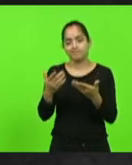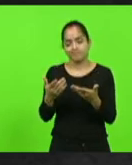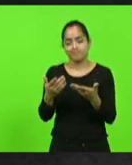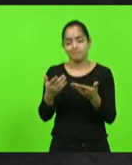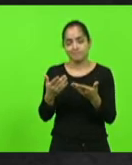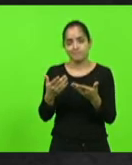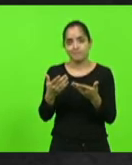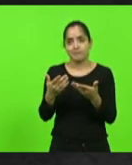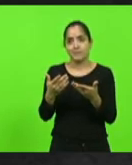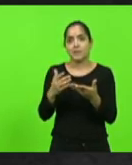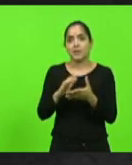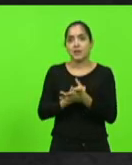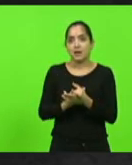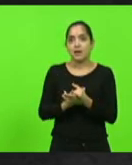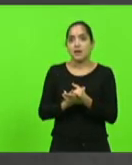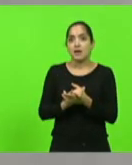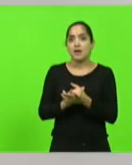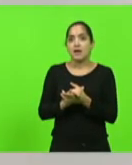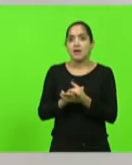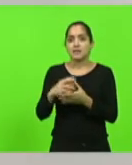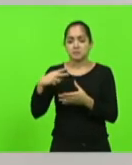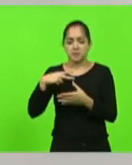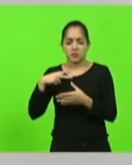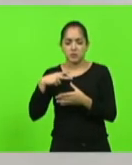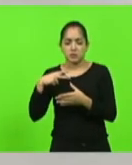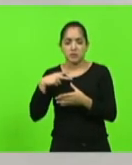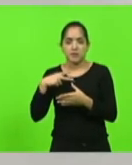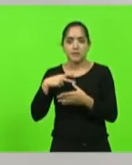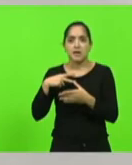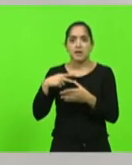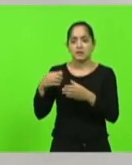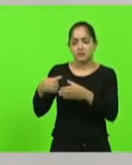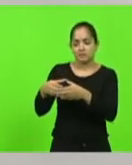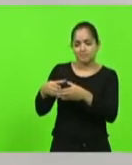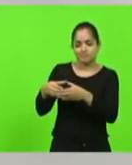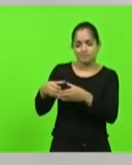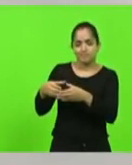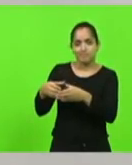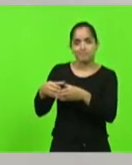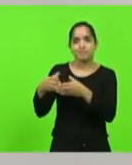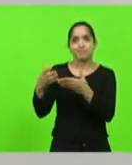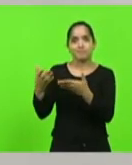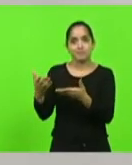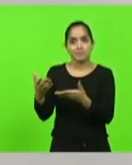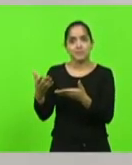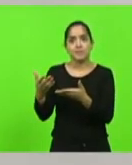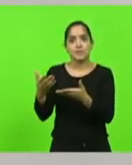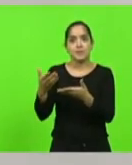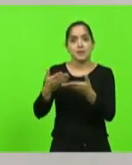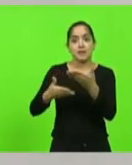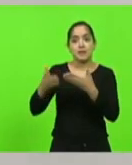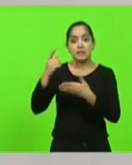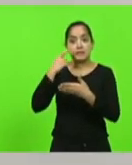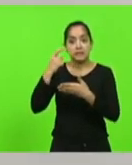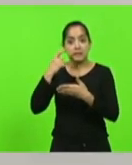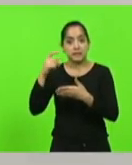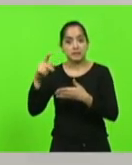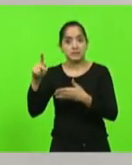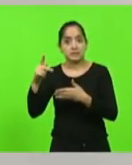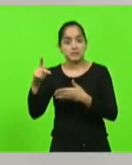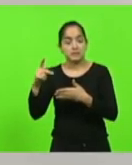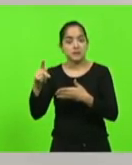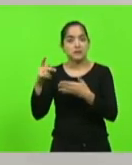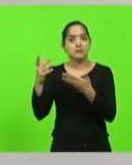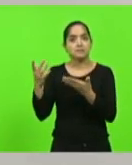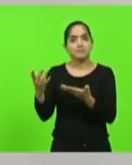corporativismo, às particularidades, aos pequenos cafés, ao café pequeno, os pequenos interesses, cedeu às corporações